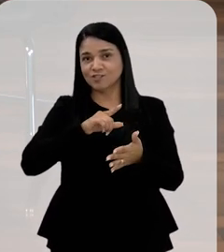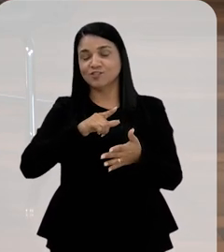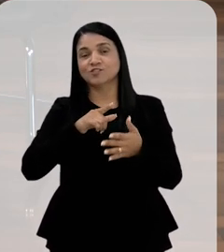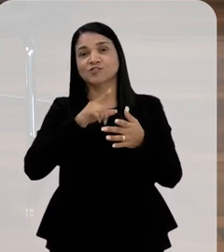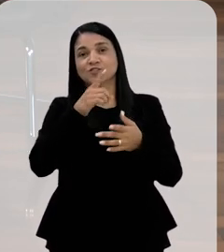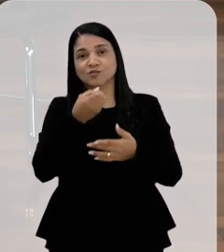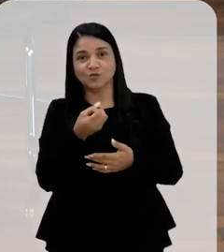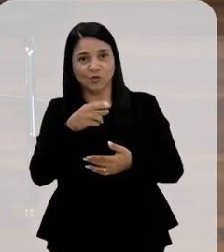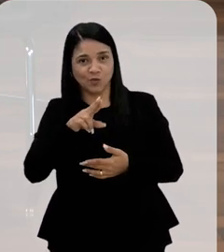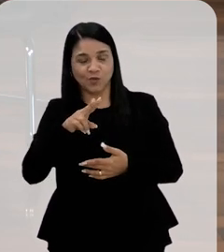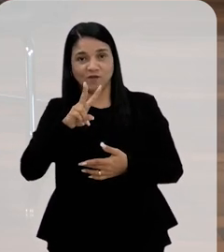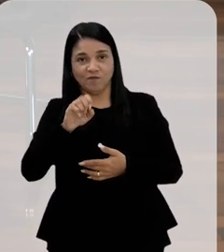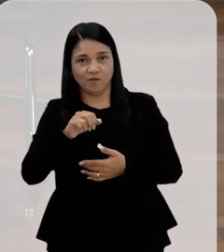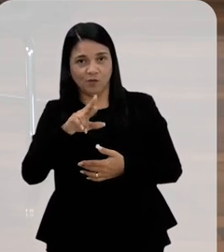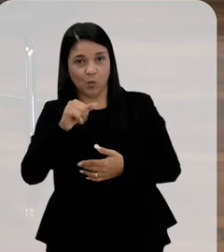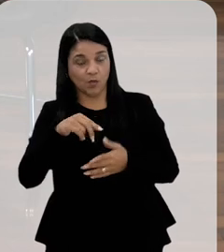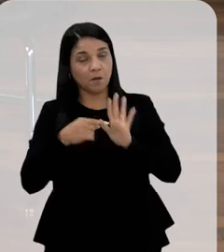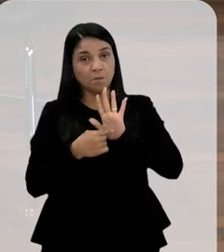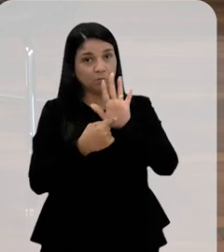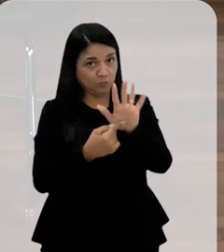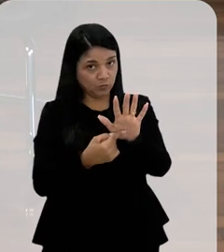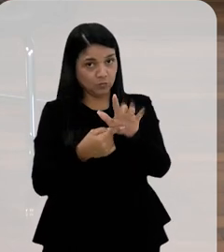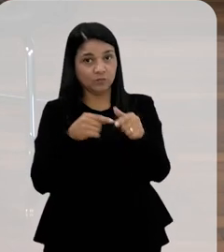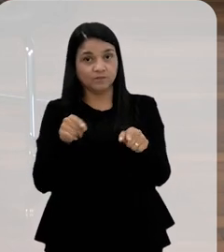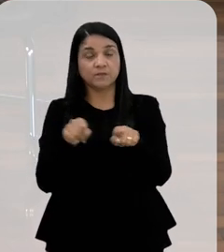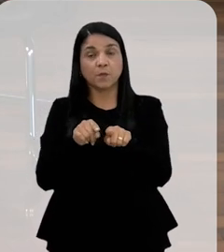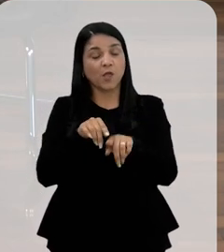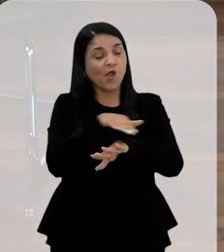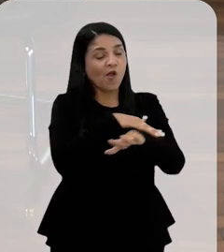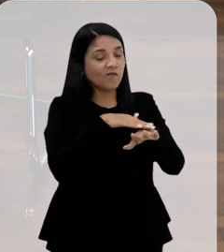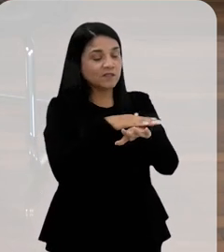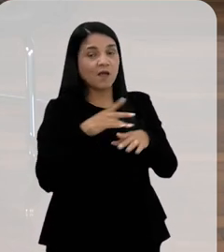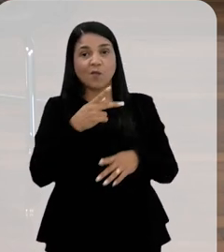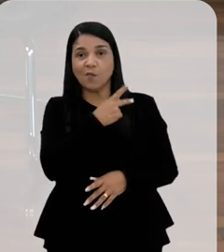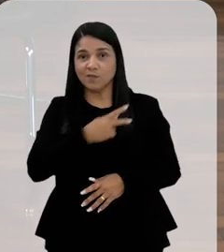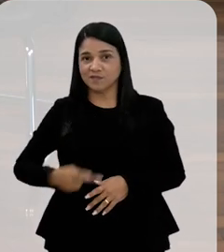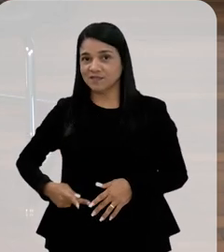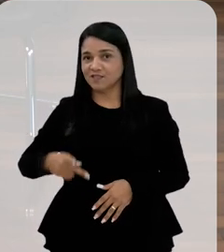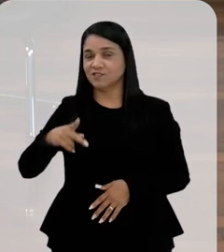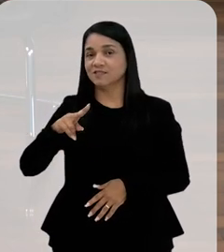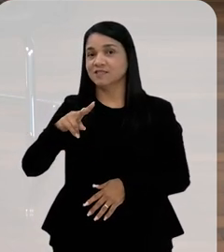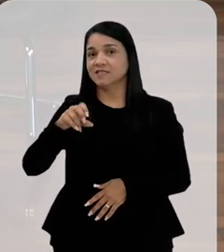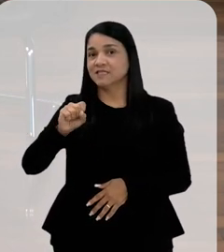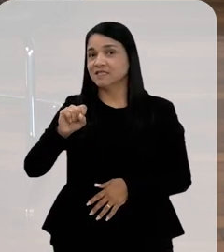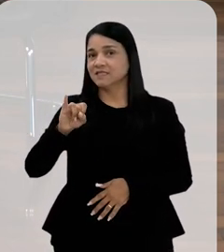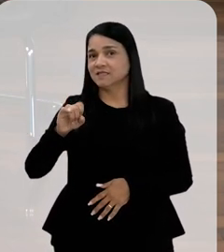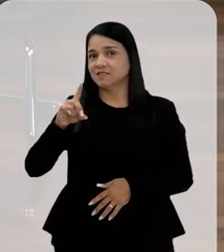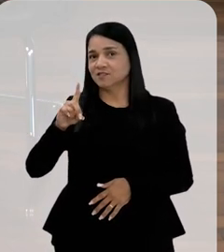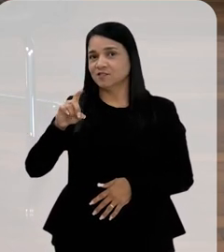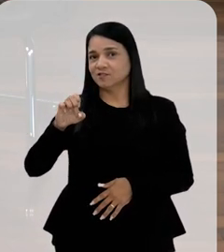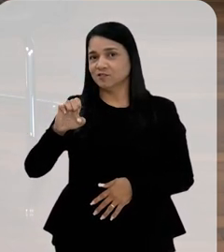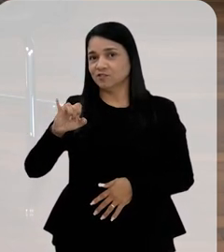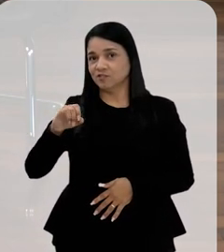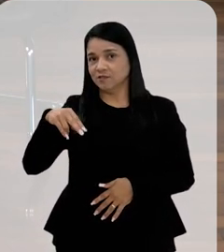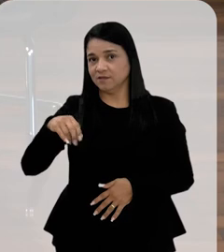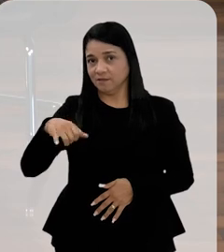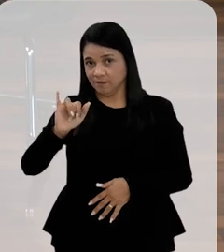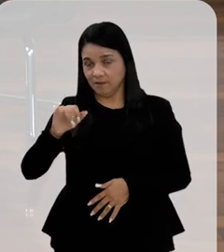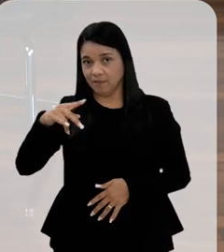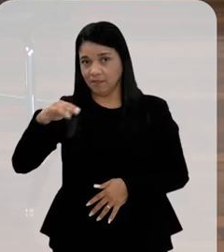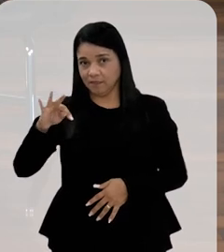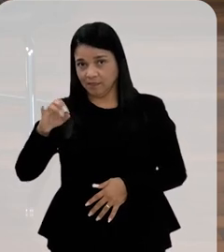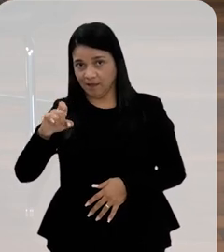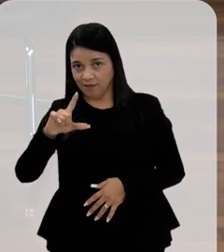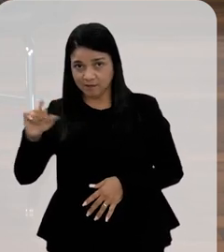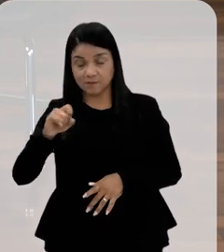assim, apontou. E eu quero começar aqui com o nosso presidente Sidney Telles, debatendo isso. A questão, por